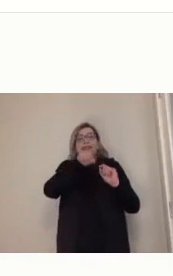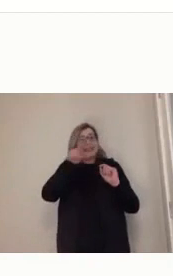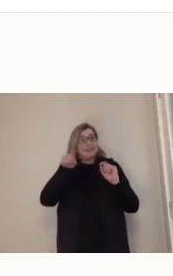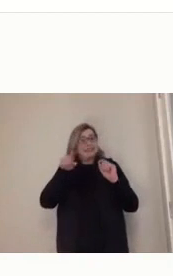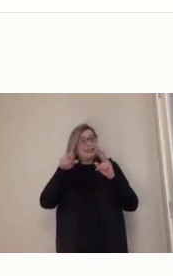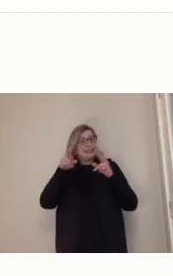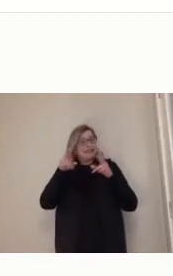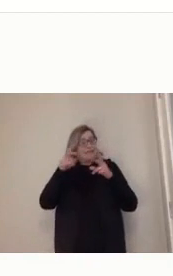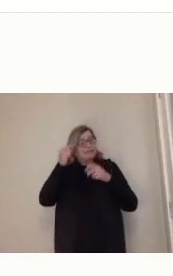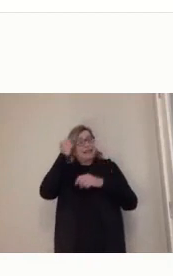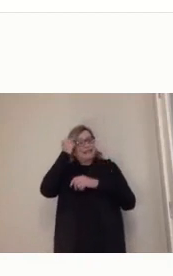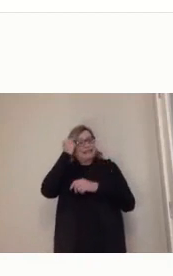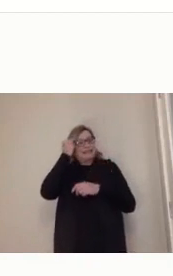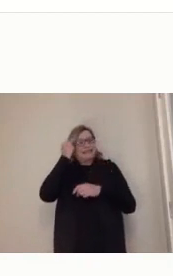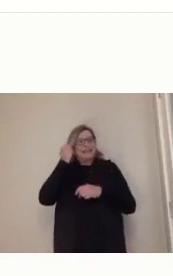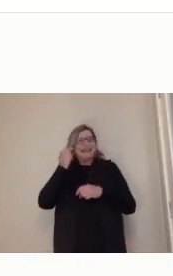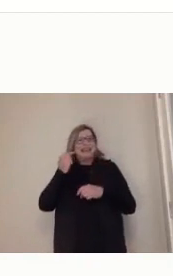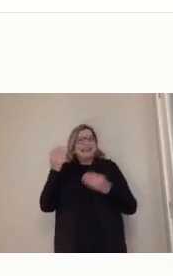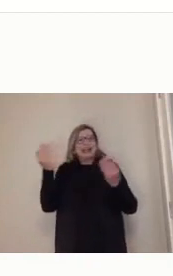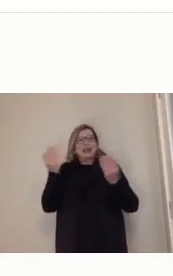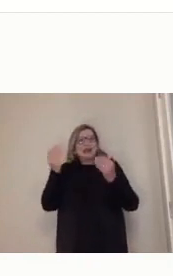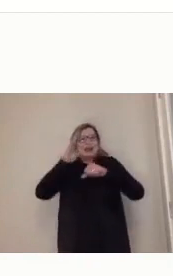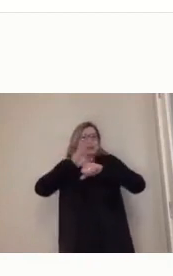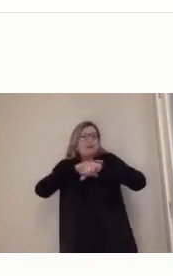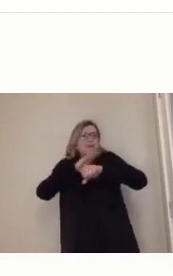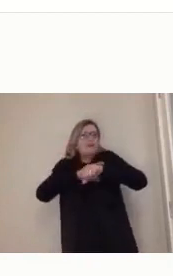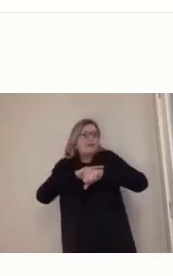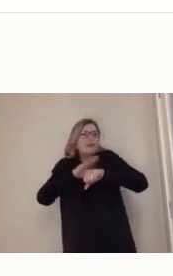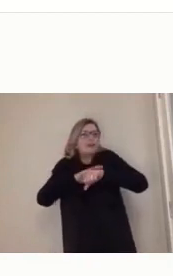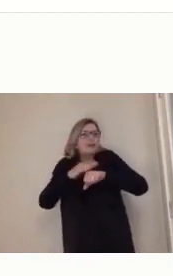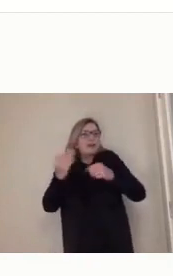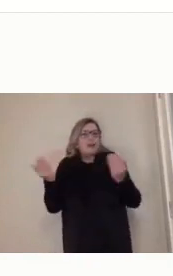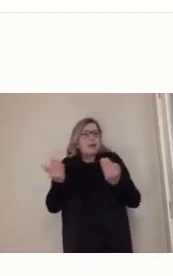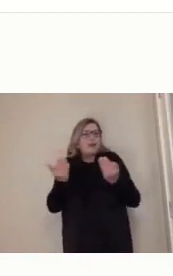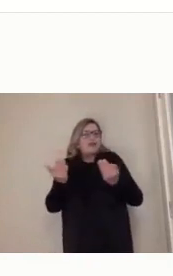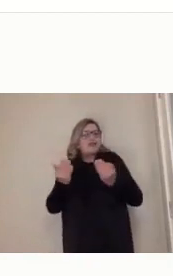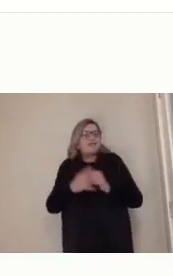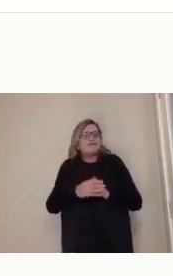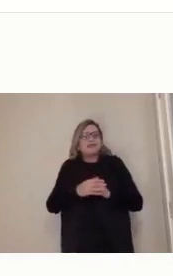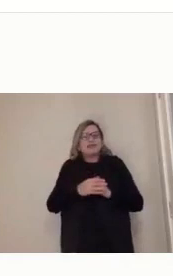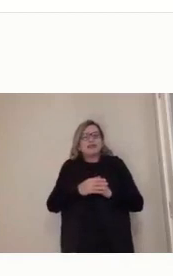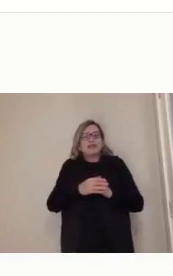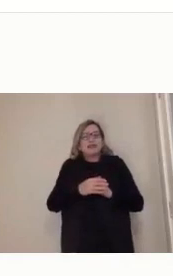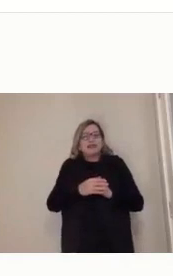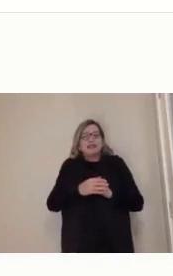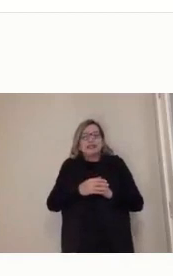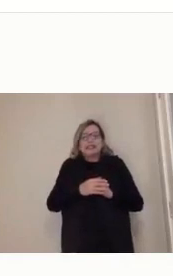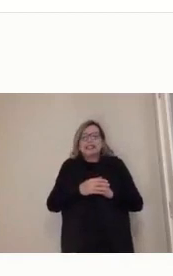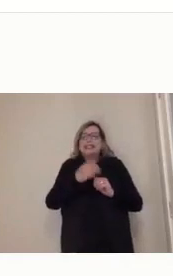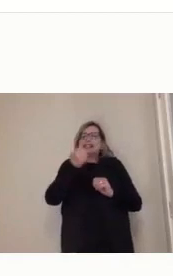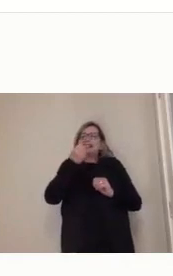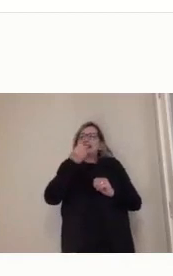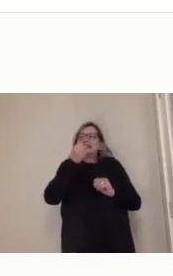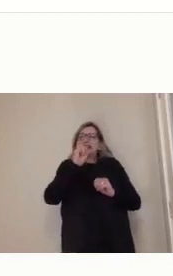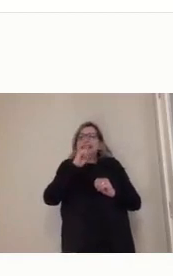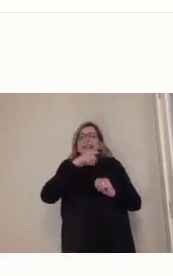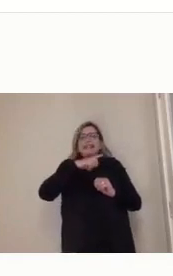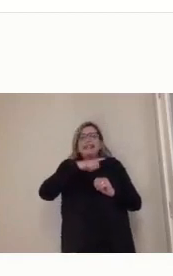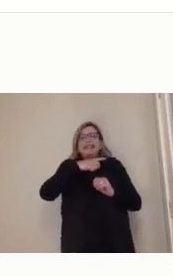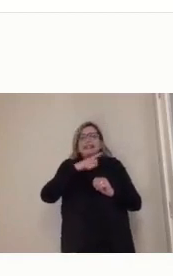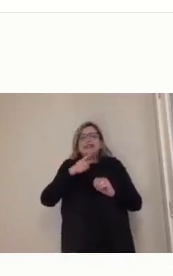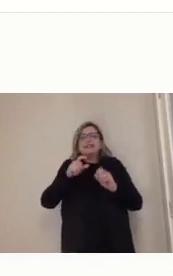Que se não fosse a rede de computação, né? Quantas coisas nós estaríamos